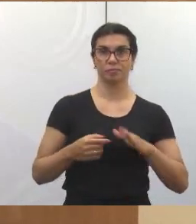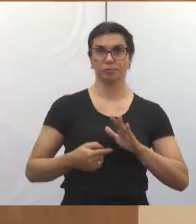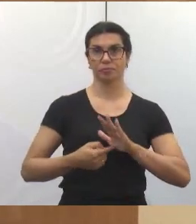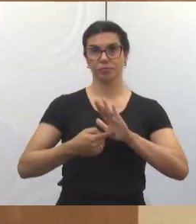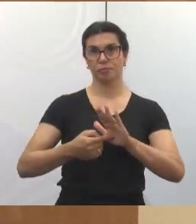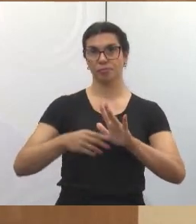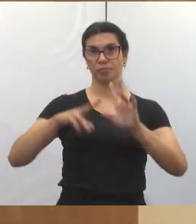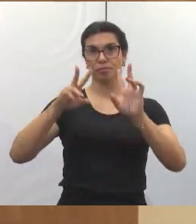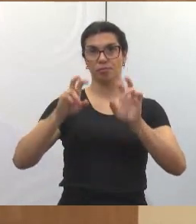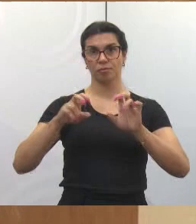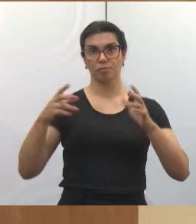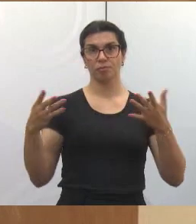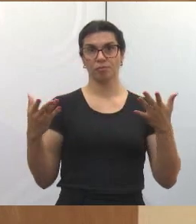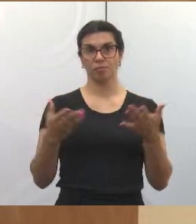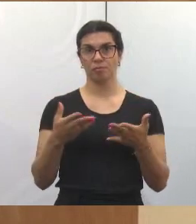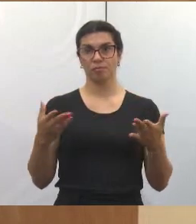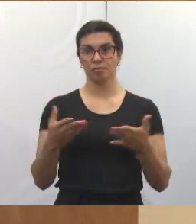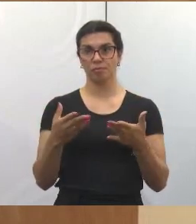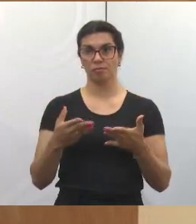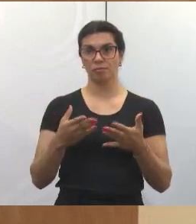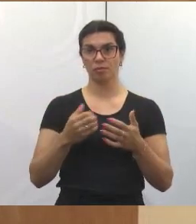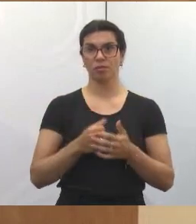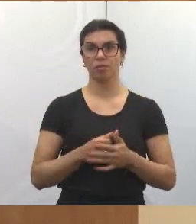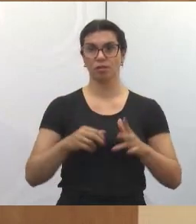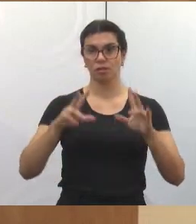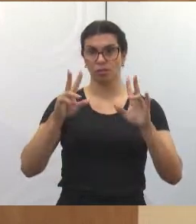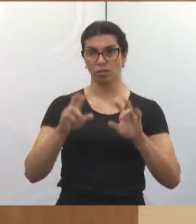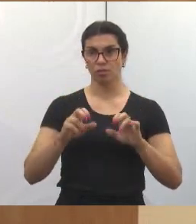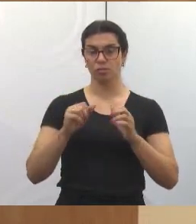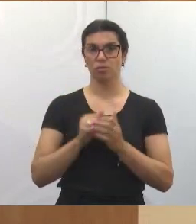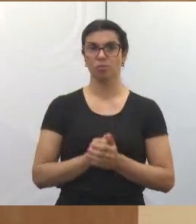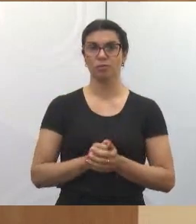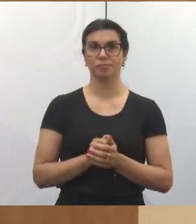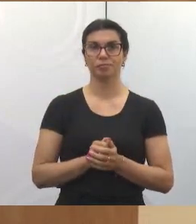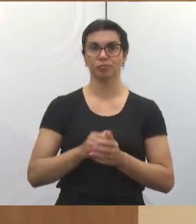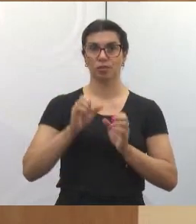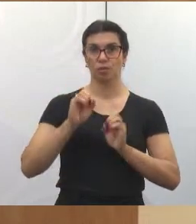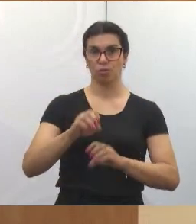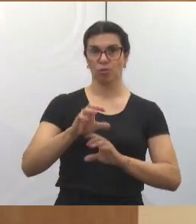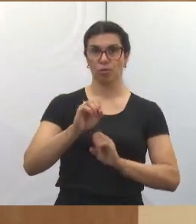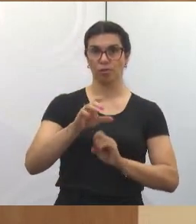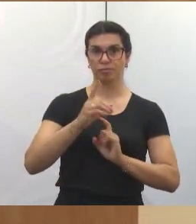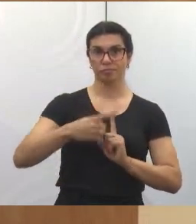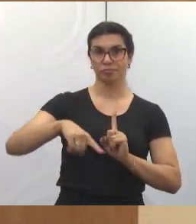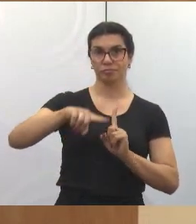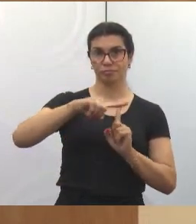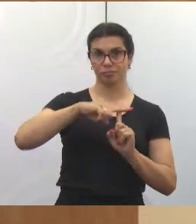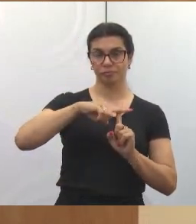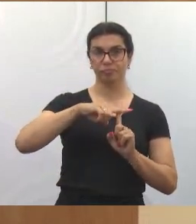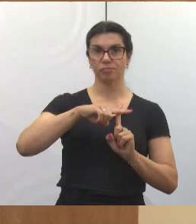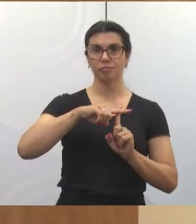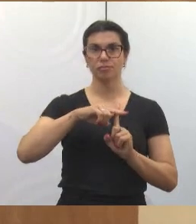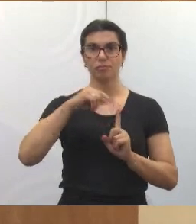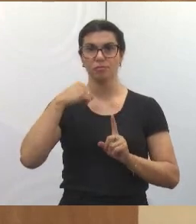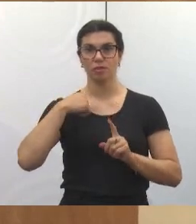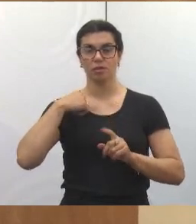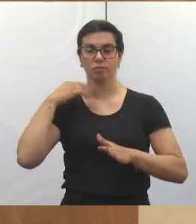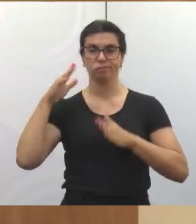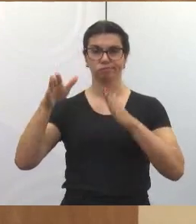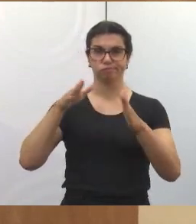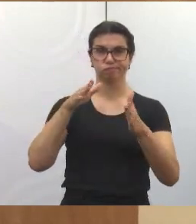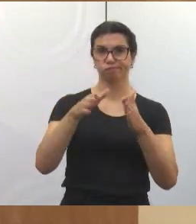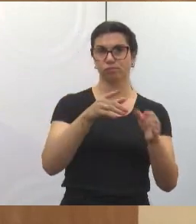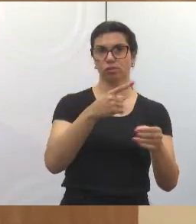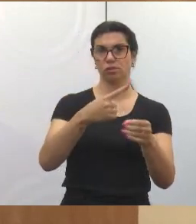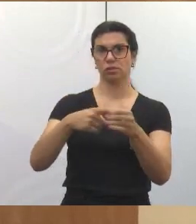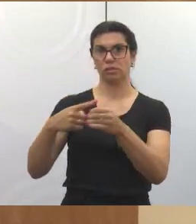que diz respeito aos educamais, não é? Andando pela cidade, há